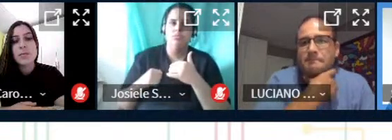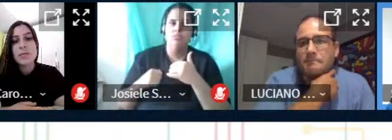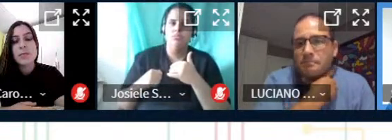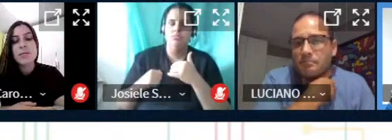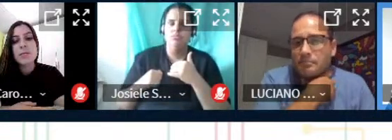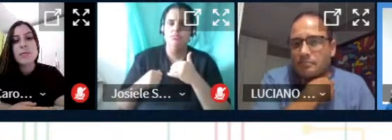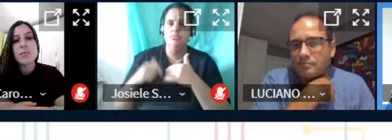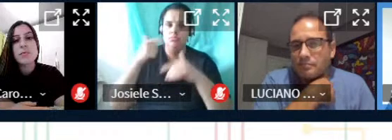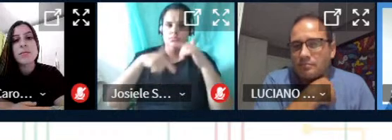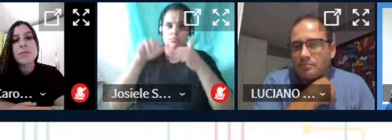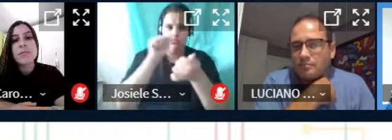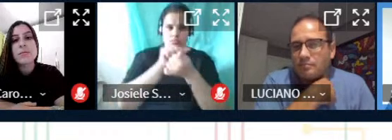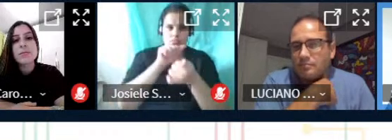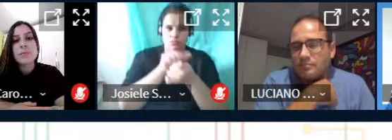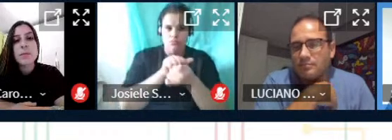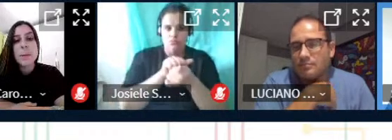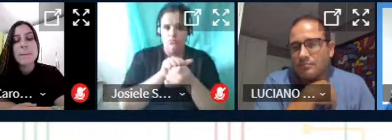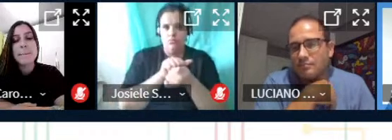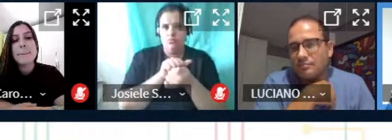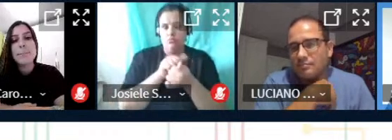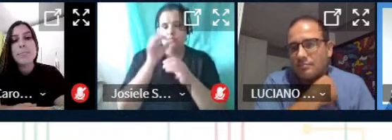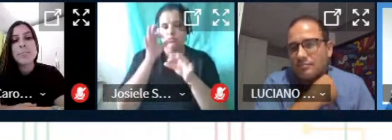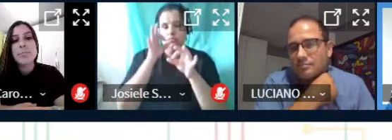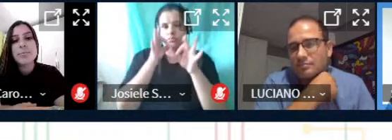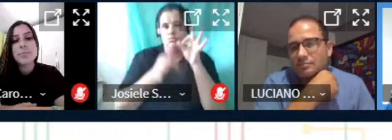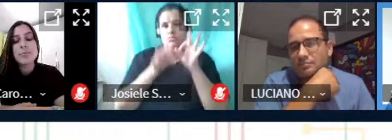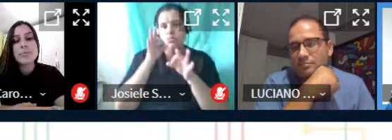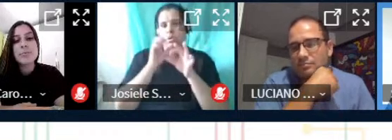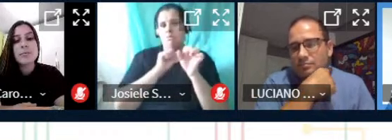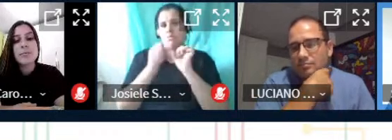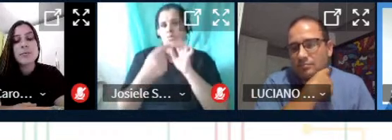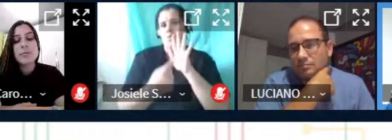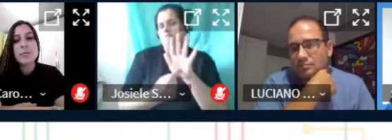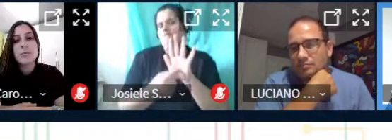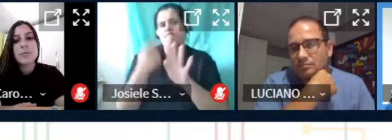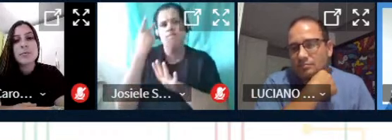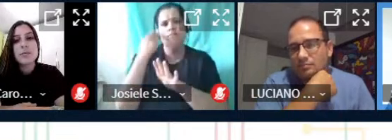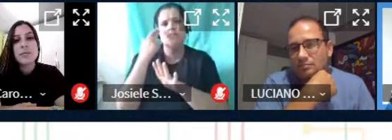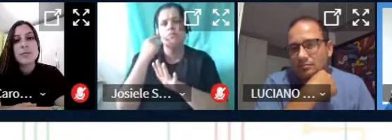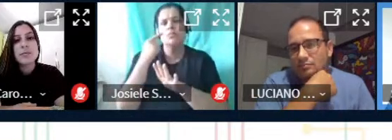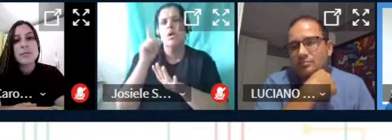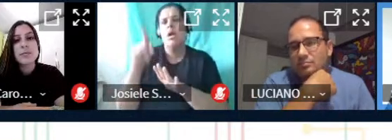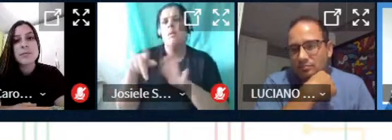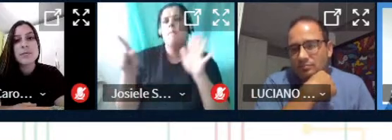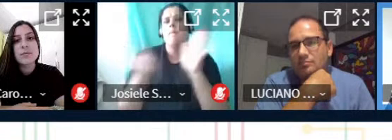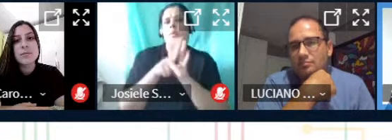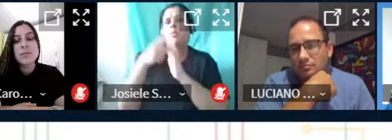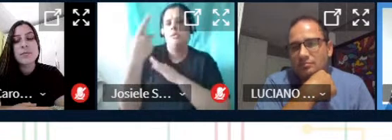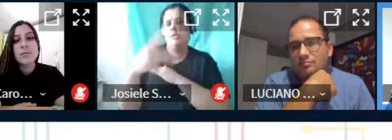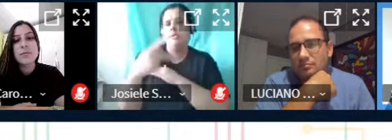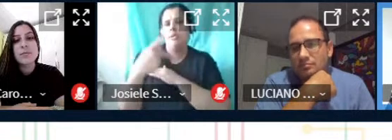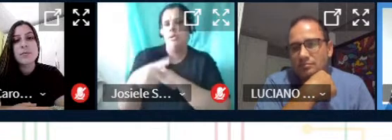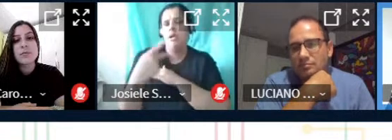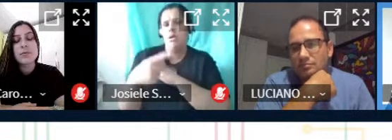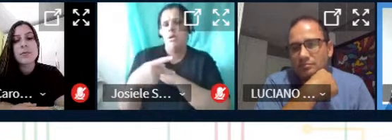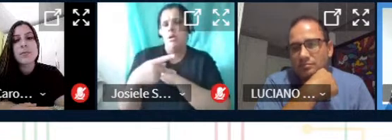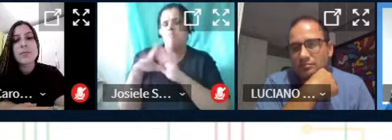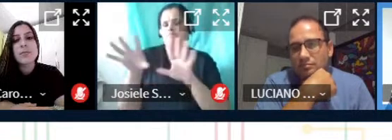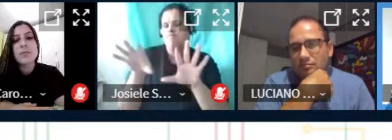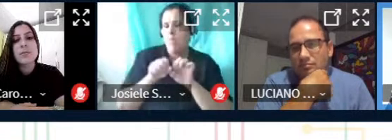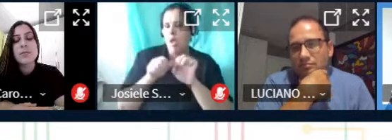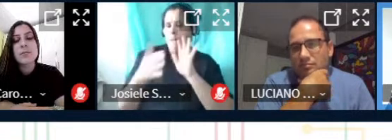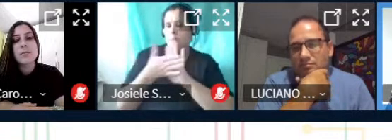bolsistas que estão trabalhando nos projetos eles poderiam apresentar tranquilamente porque isso aí faz parte deles eles se apropriaram da